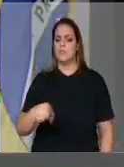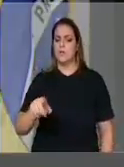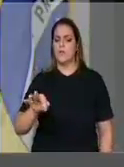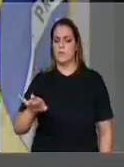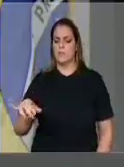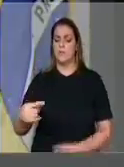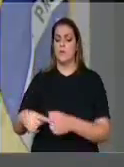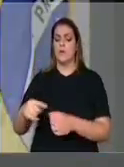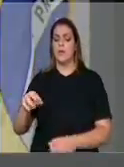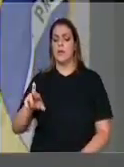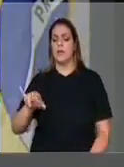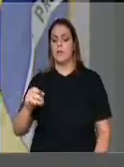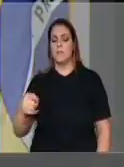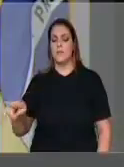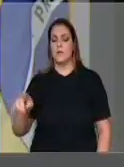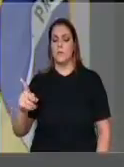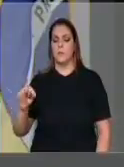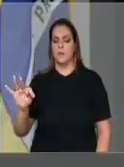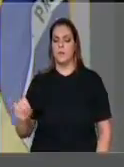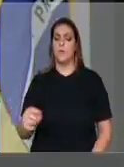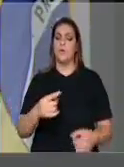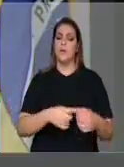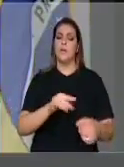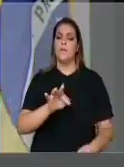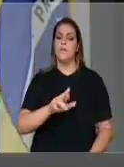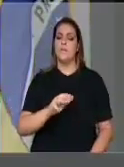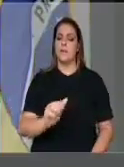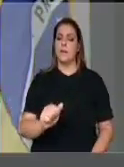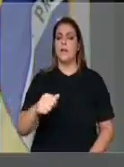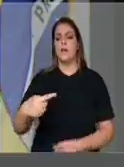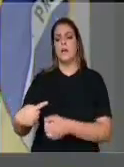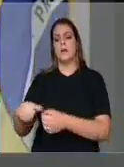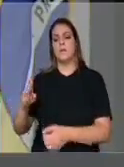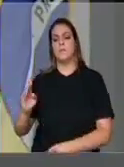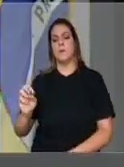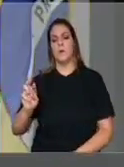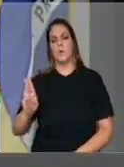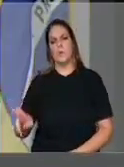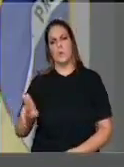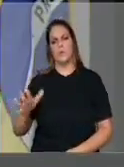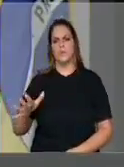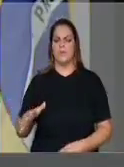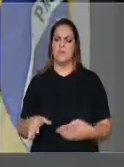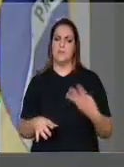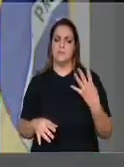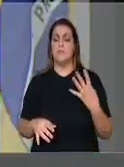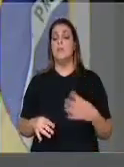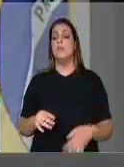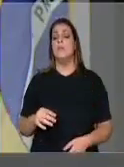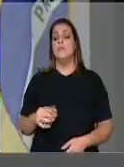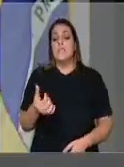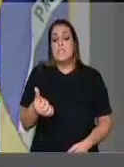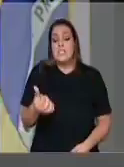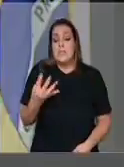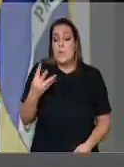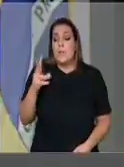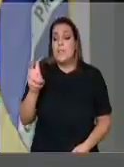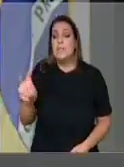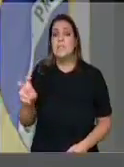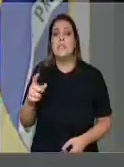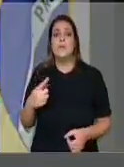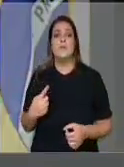Preto, e da Unesp, Franca, e talvez Bauru. Então, são 645 municípios